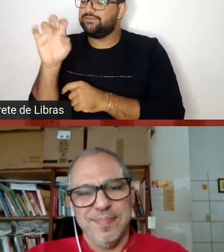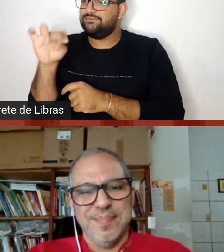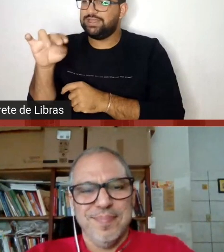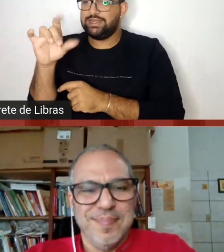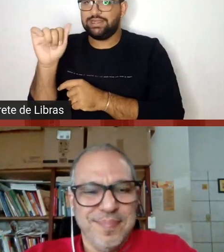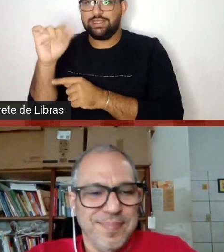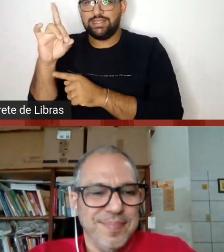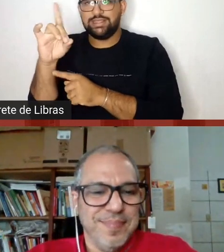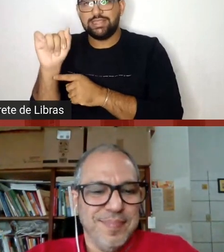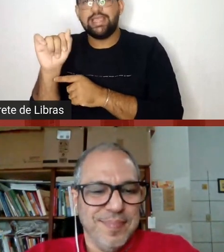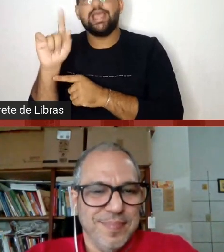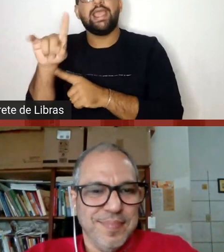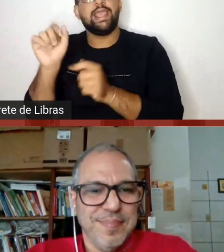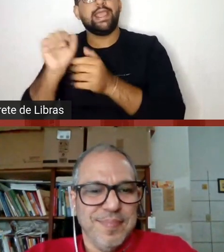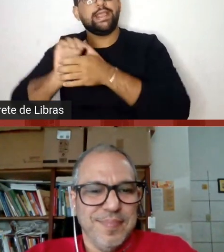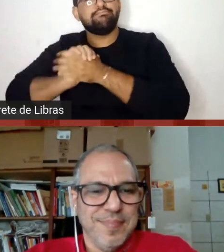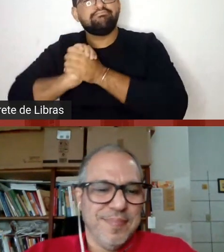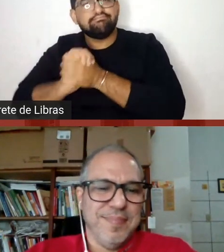parceira,